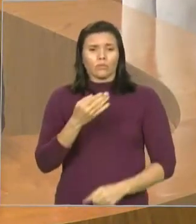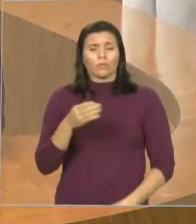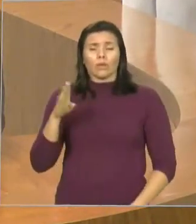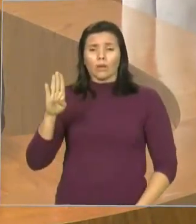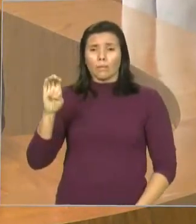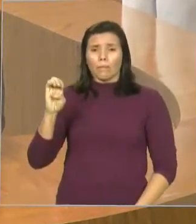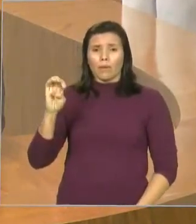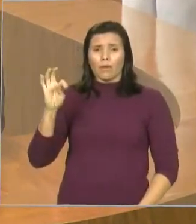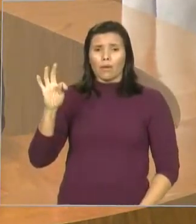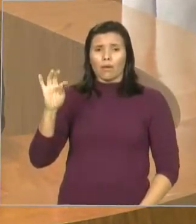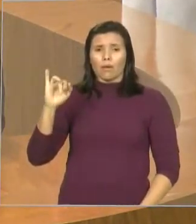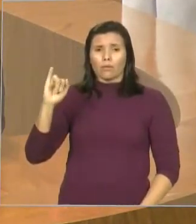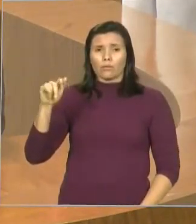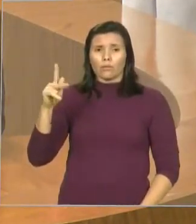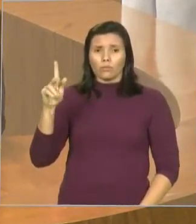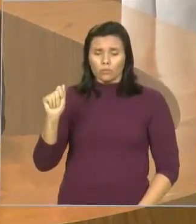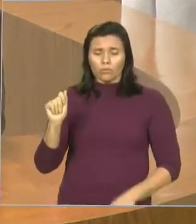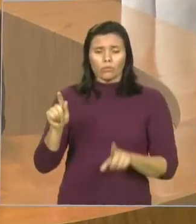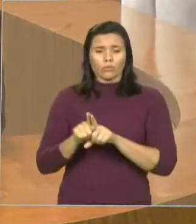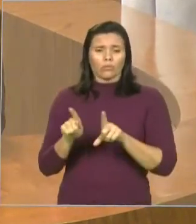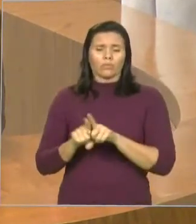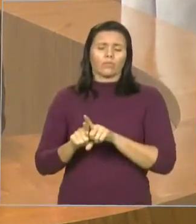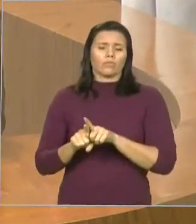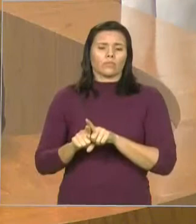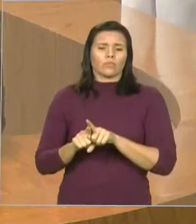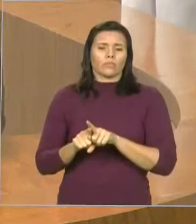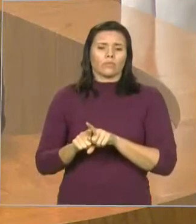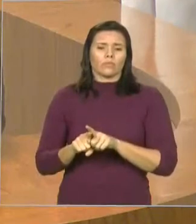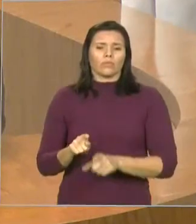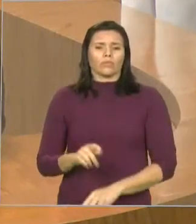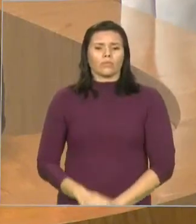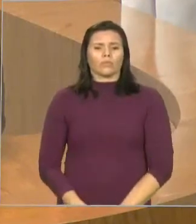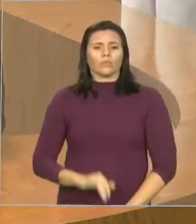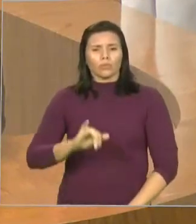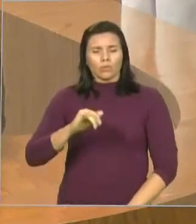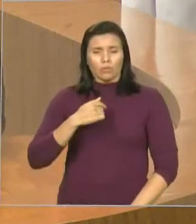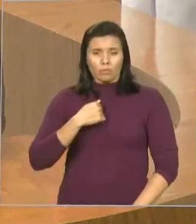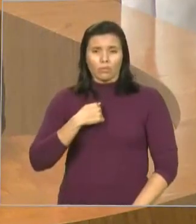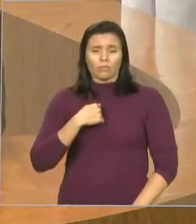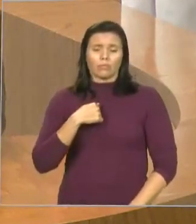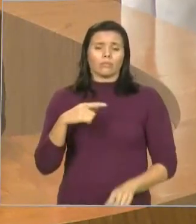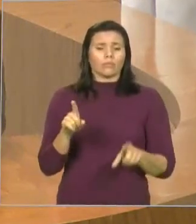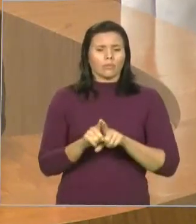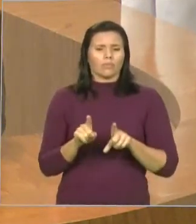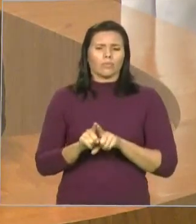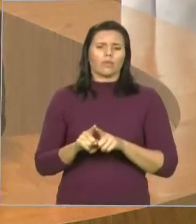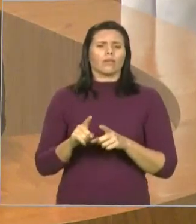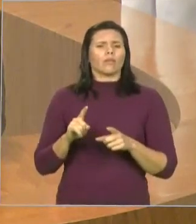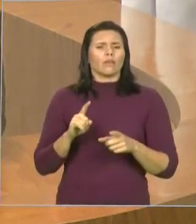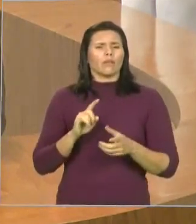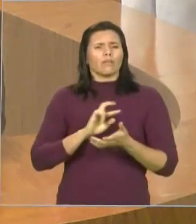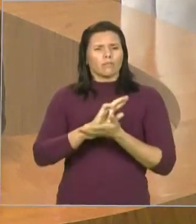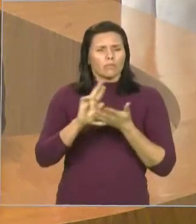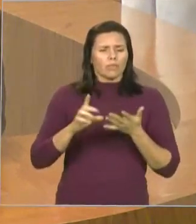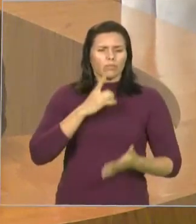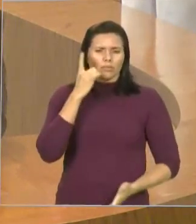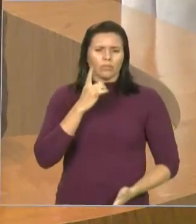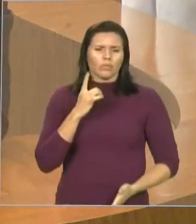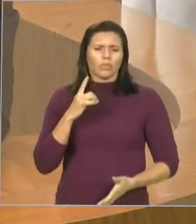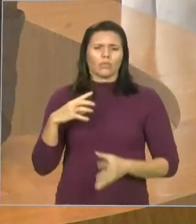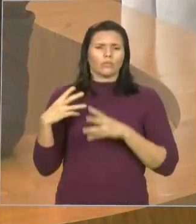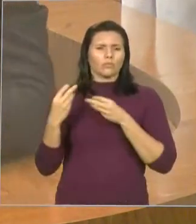junto com mais outros deputados de outras regiões que também vão consolidar esse projeto político. Muito obrigado,